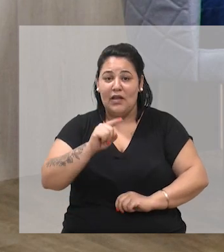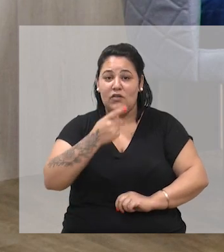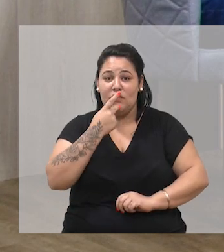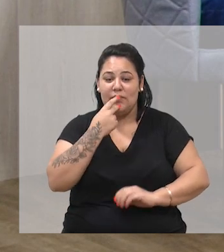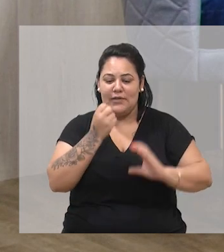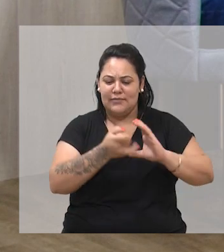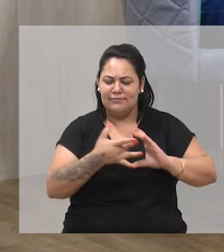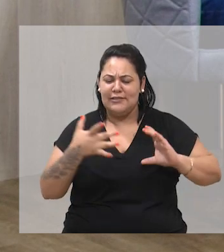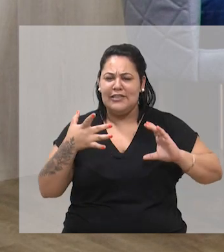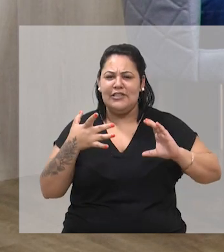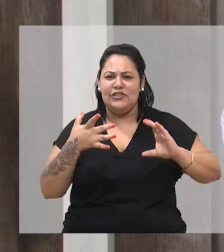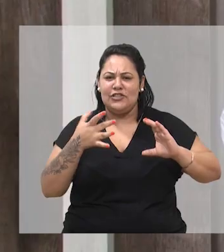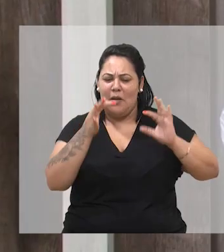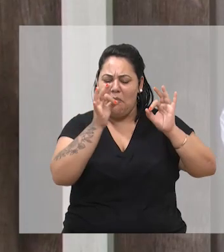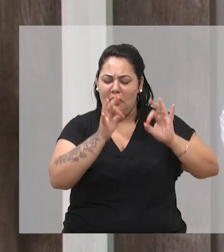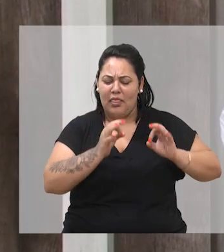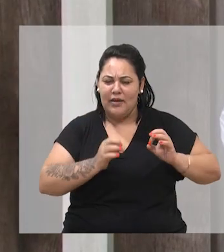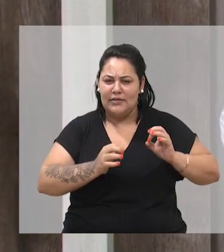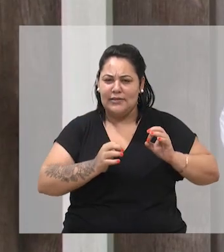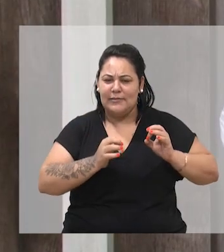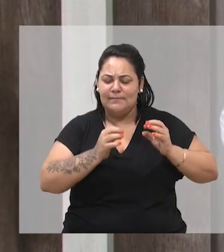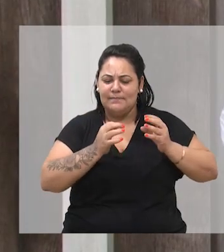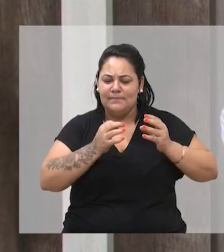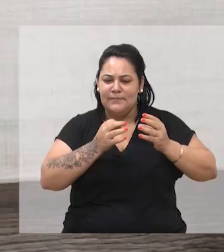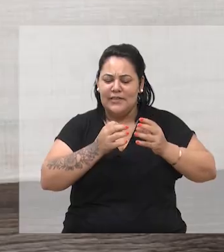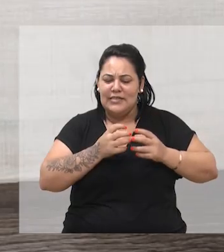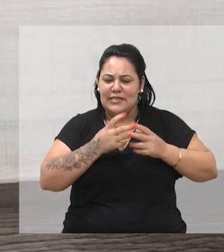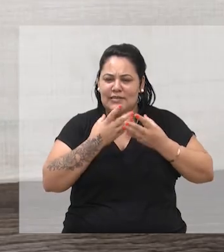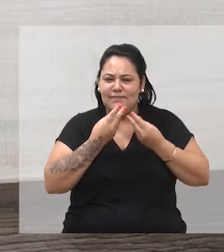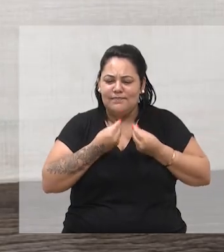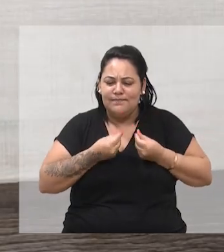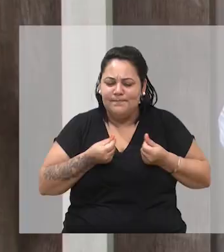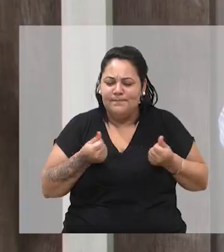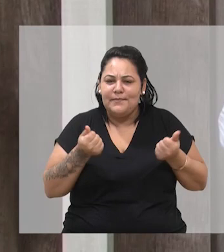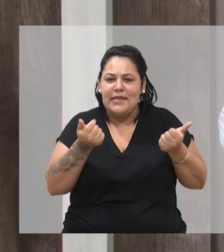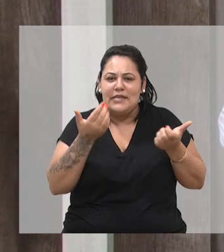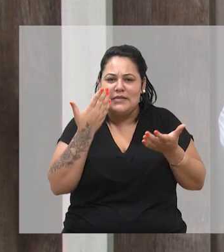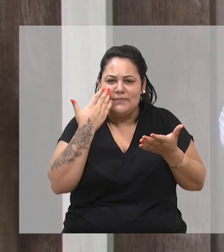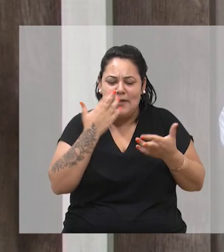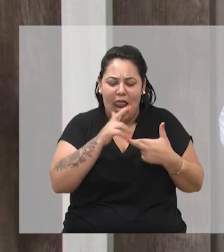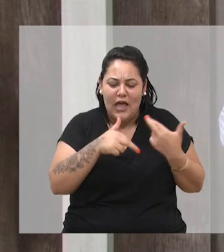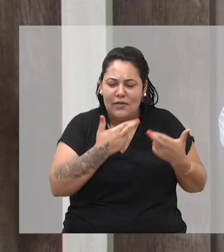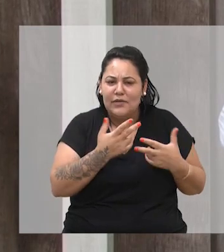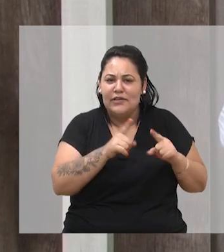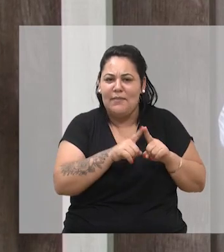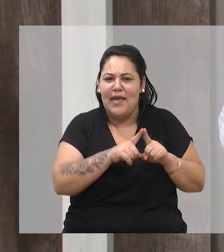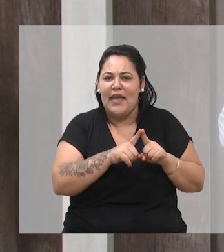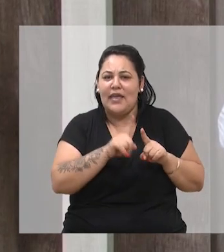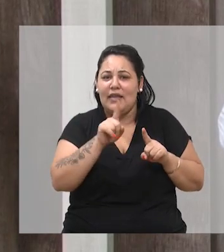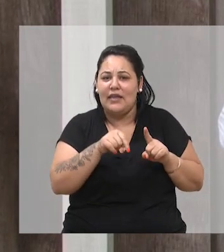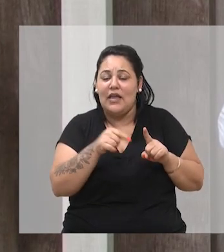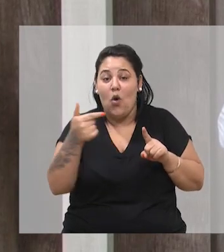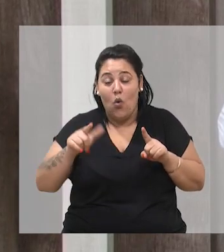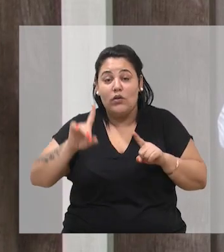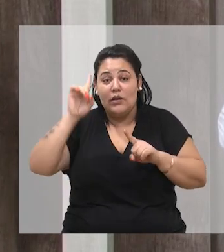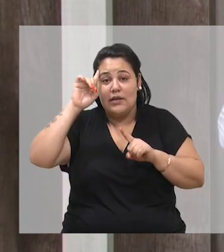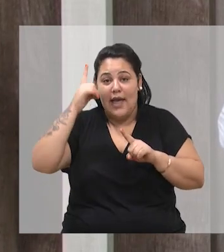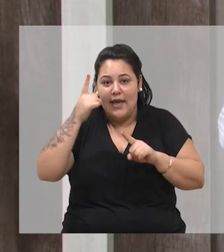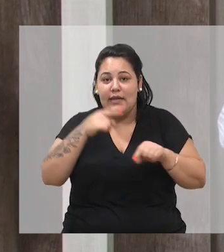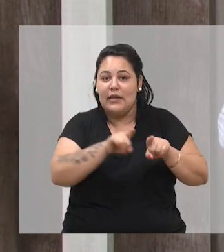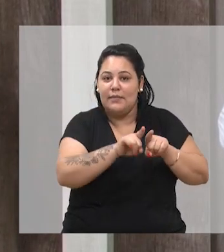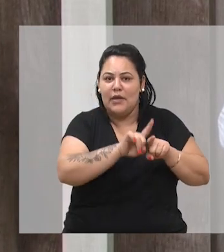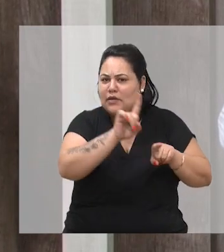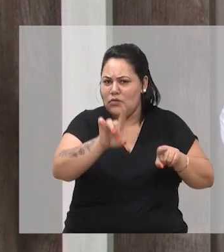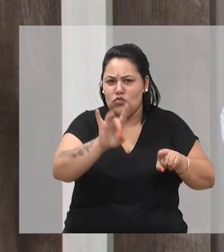exato. Meio complicado. Não consegue programar. Não consegue programar. E até alguns colegas teus, escritores,